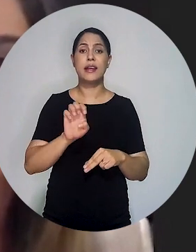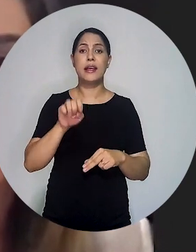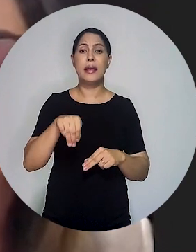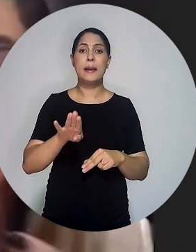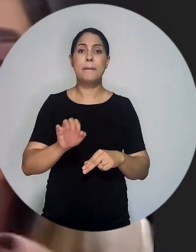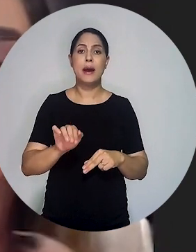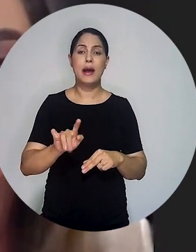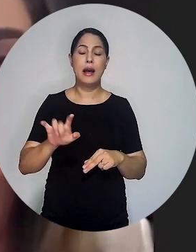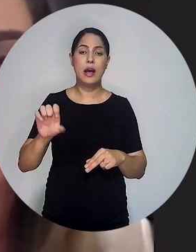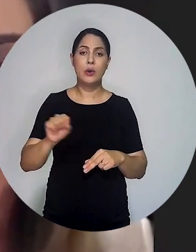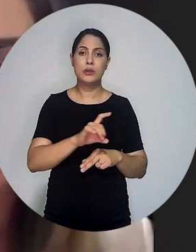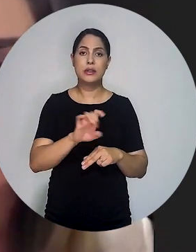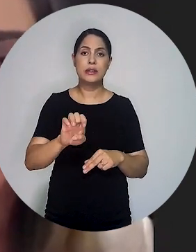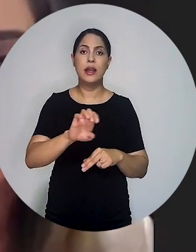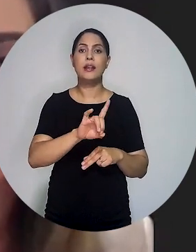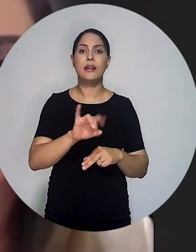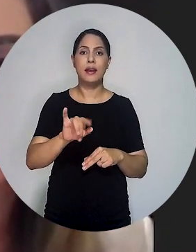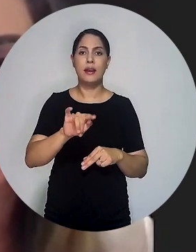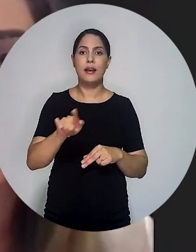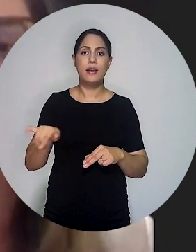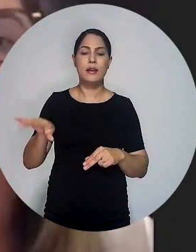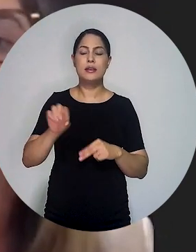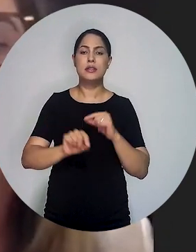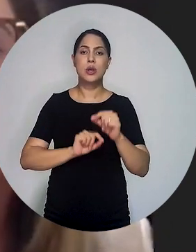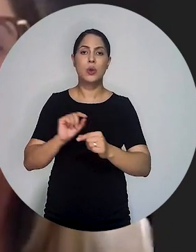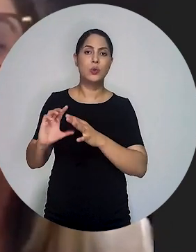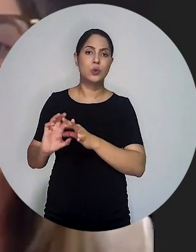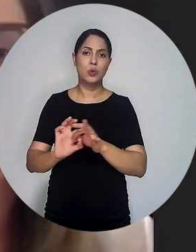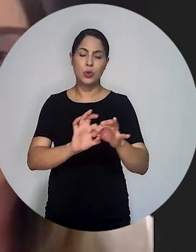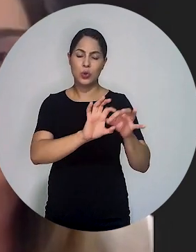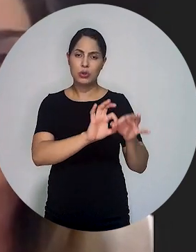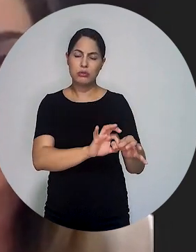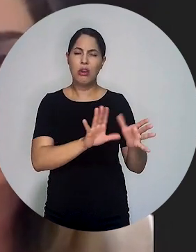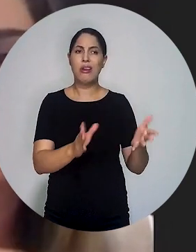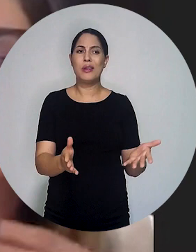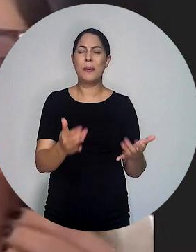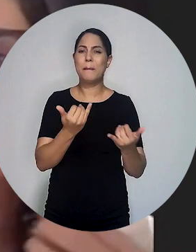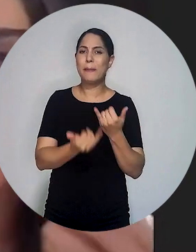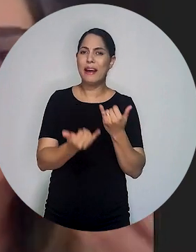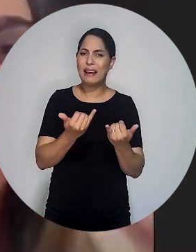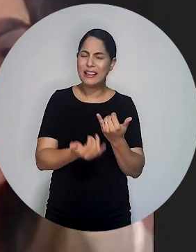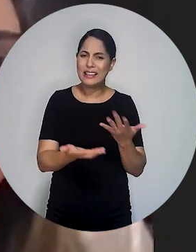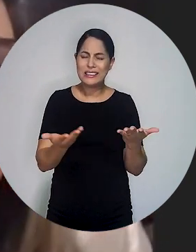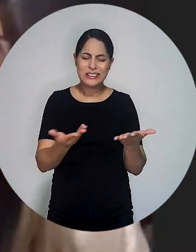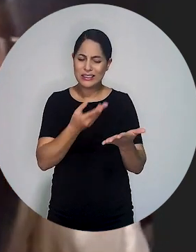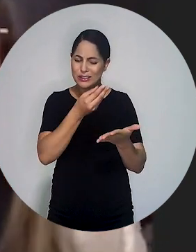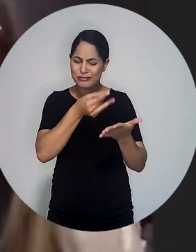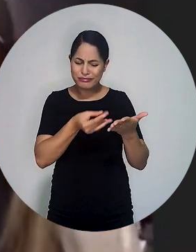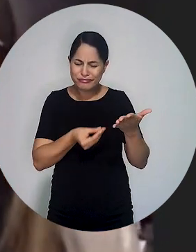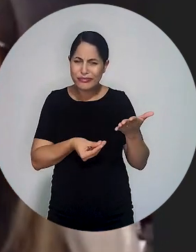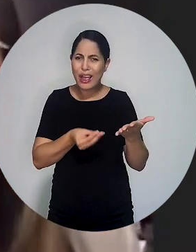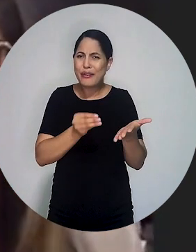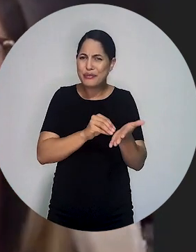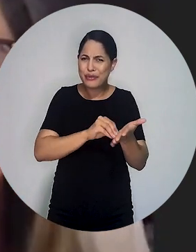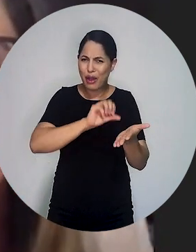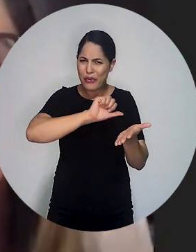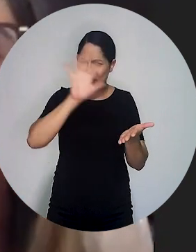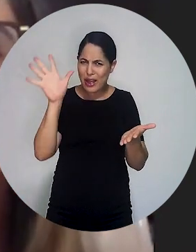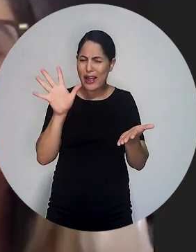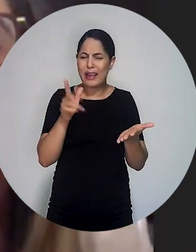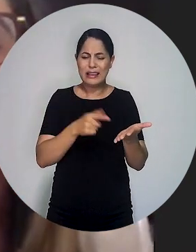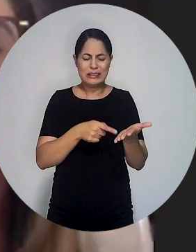recursos, desse recurso de embargos de declaração, pontos que a AGU disse que ficaram omissos, que ficaram